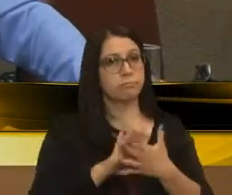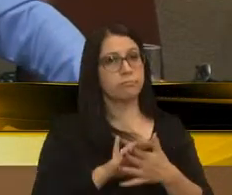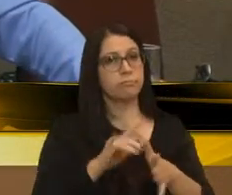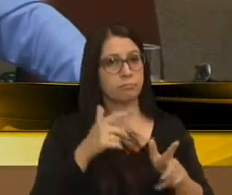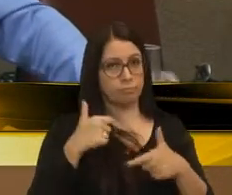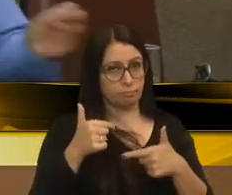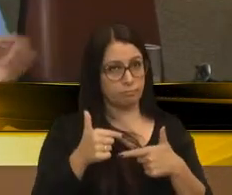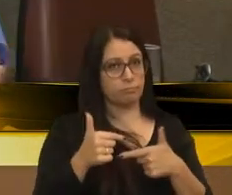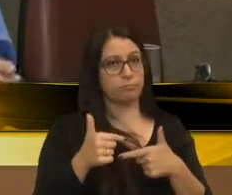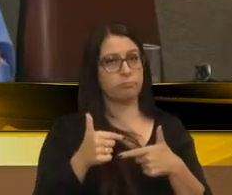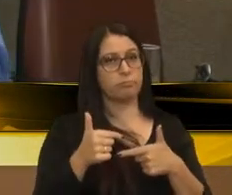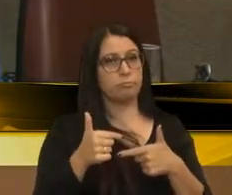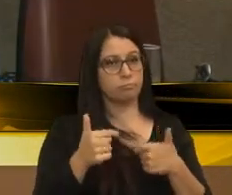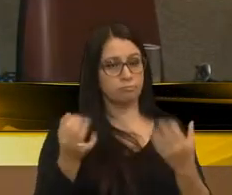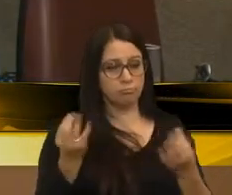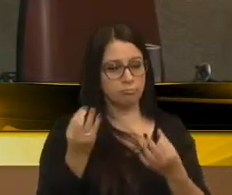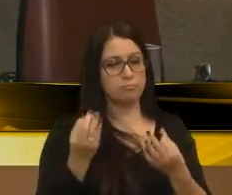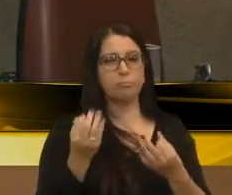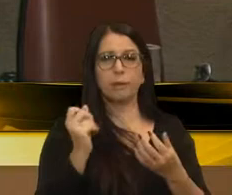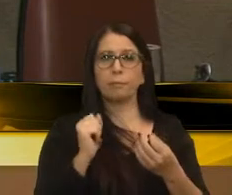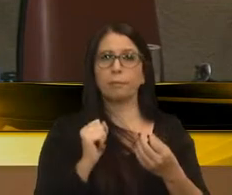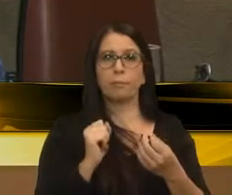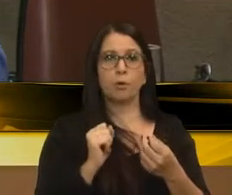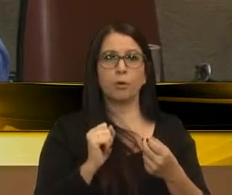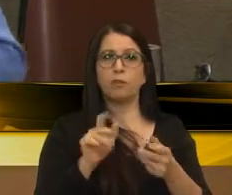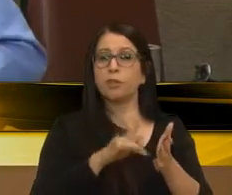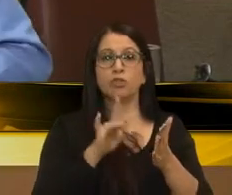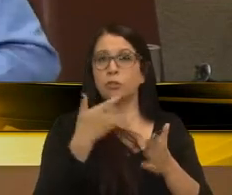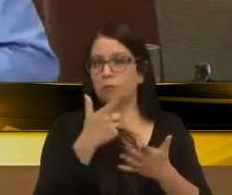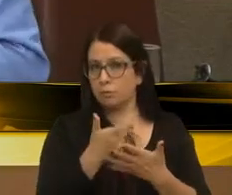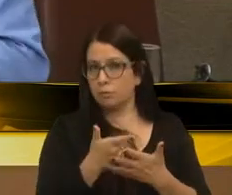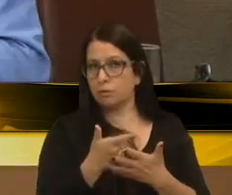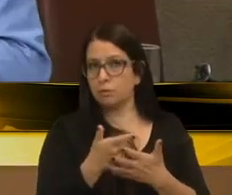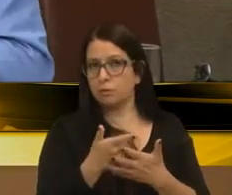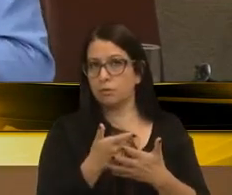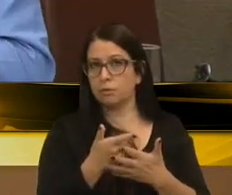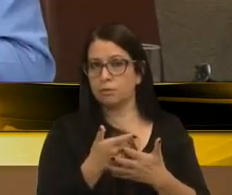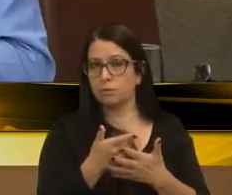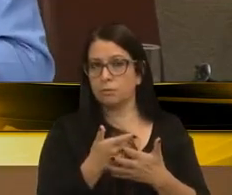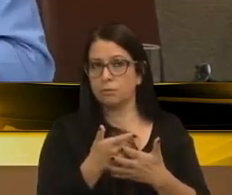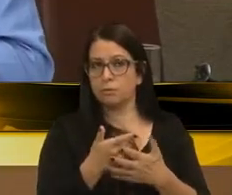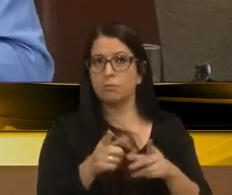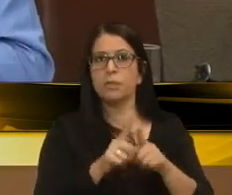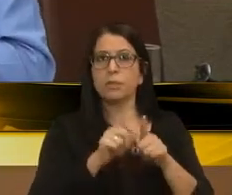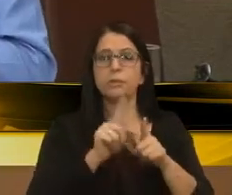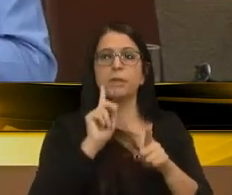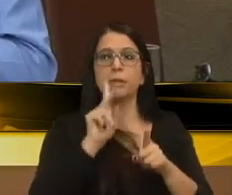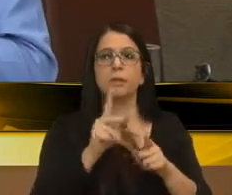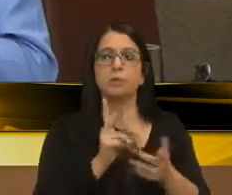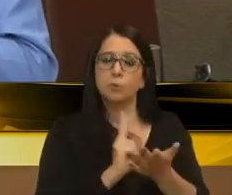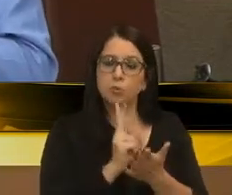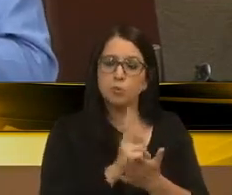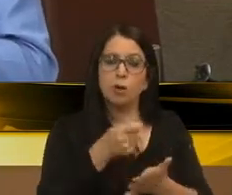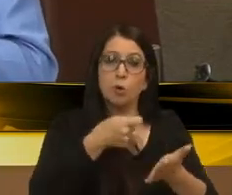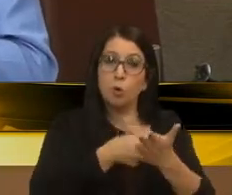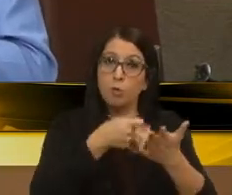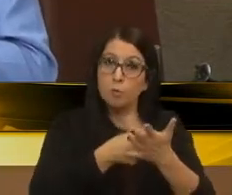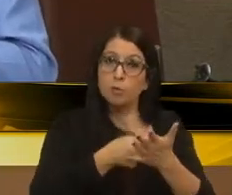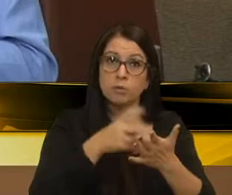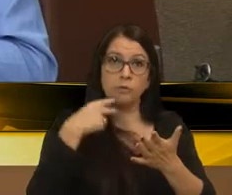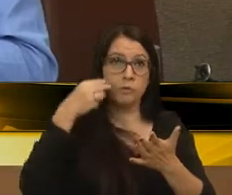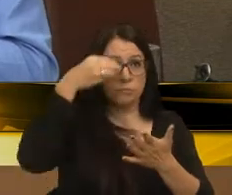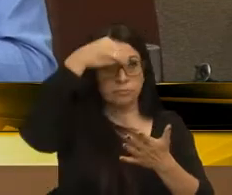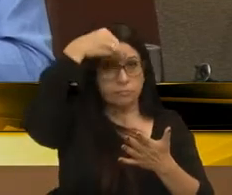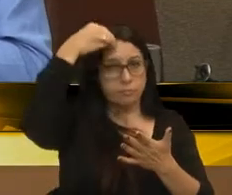trabalho excelente, tem que não dar para tapar o sol com a peneira. Mas, na conta partida, nós temos que continuar cobrando, né, vereador Kiko,